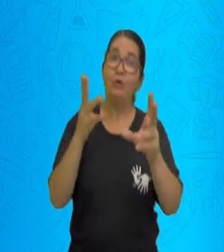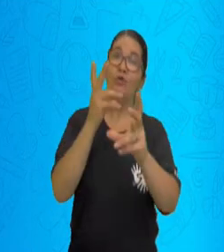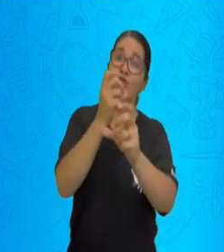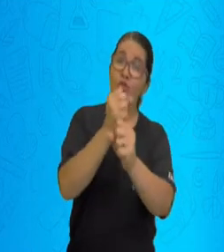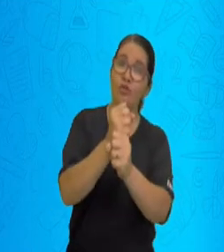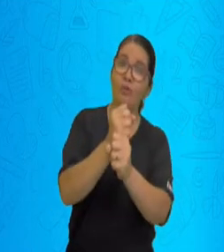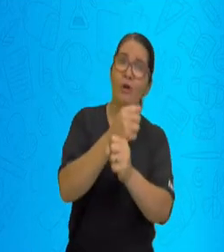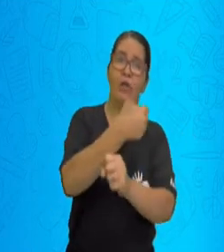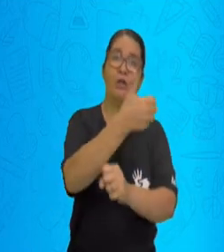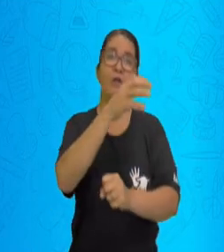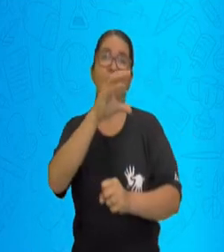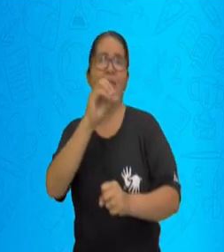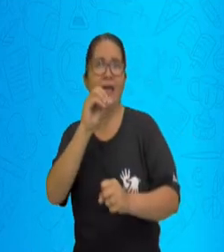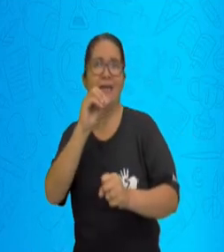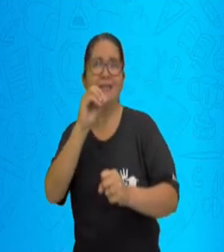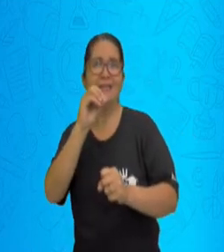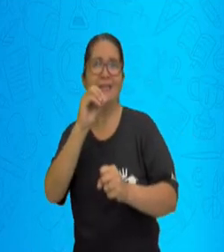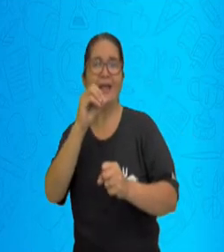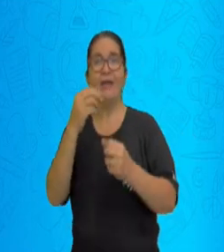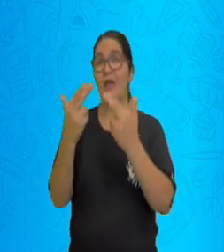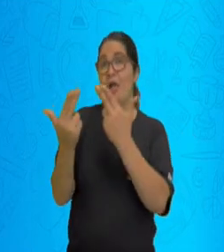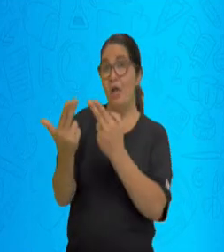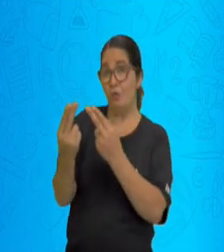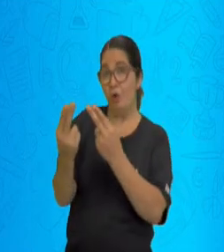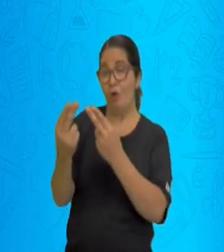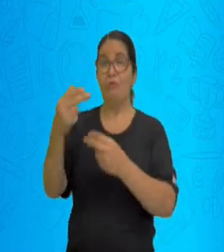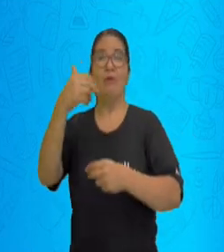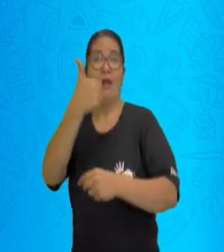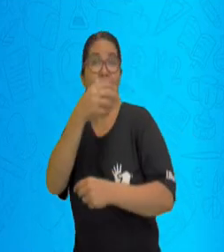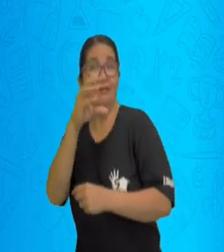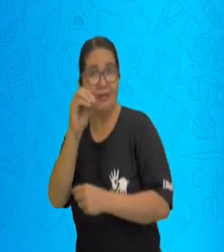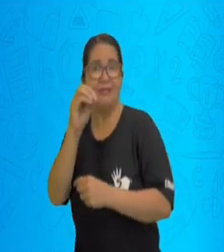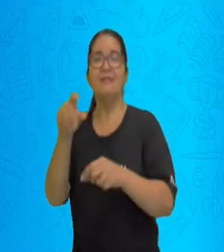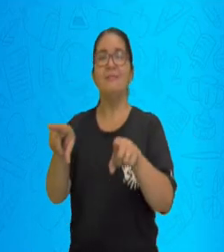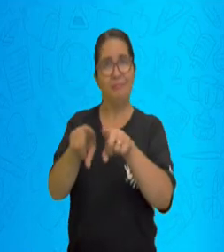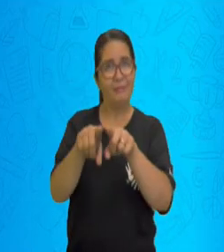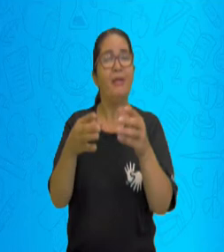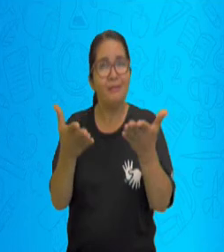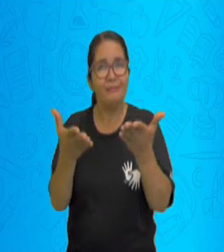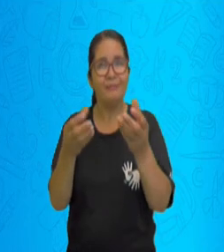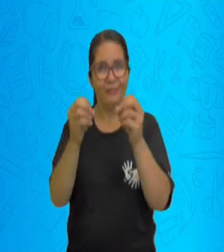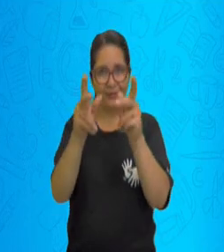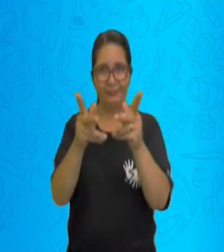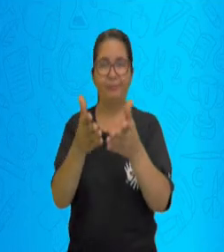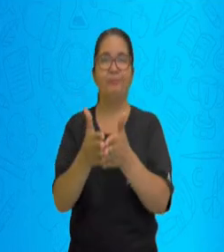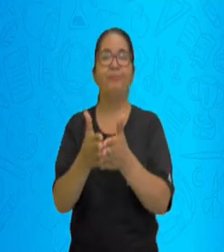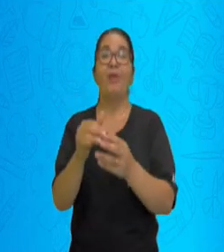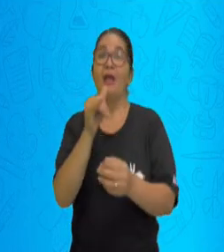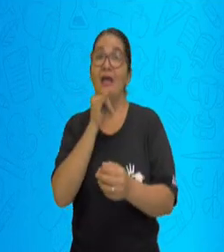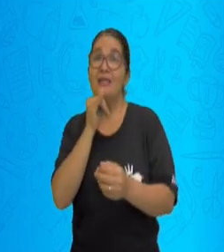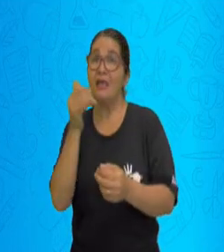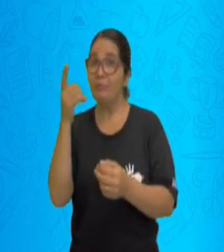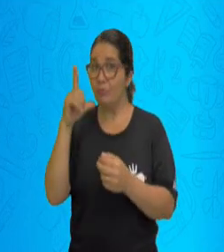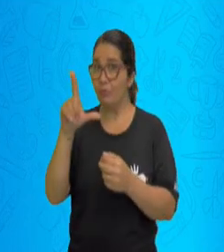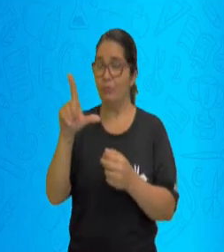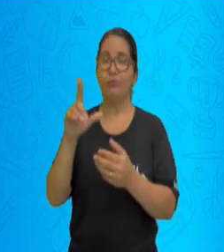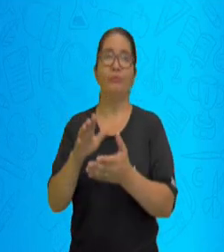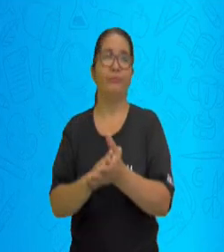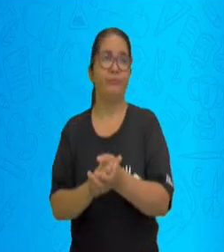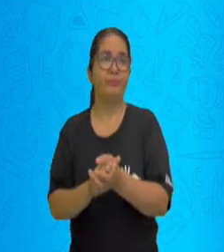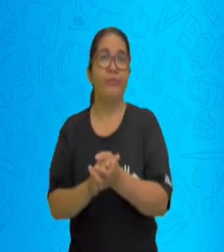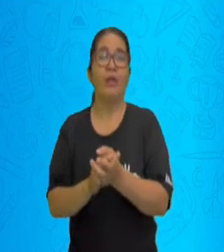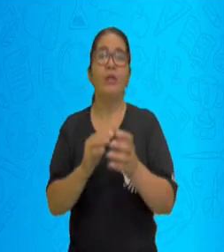10 é igual a 10. Vamos ver um outro exemplo que eu trouxe para vocês. Eu tenho aqui um conjunto